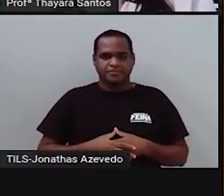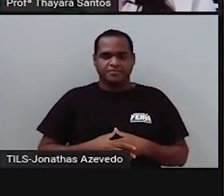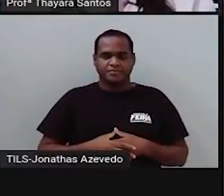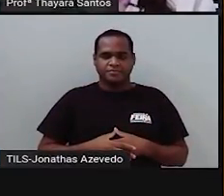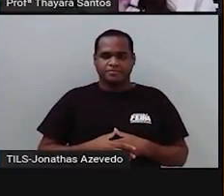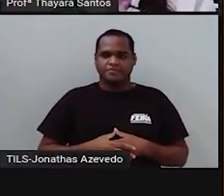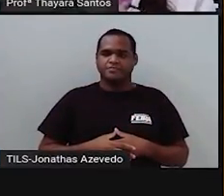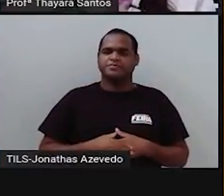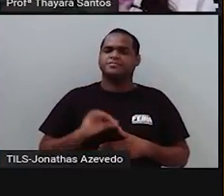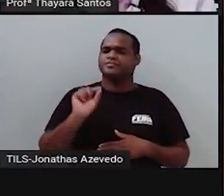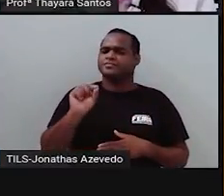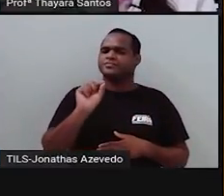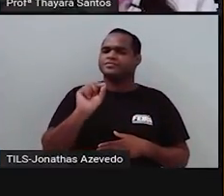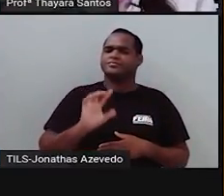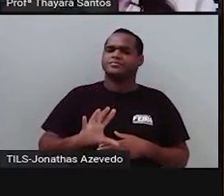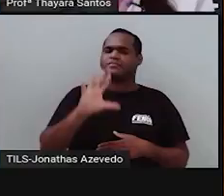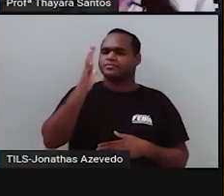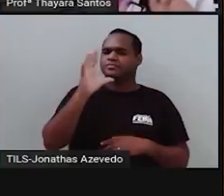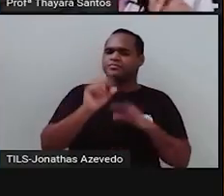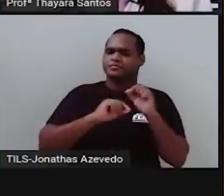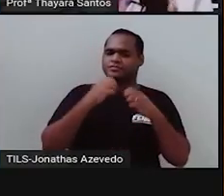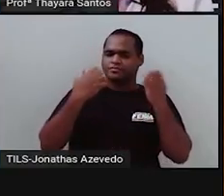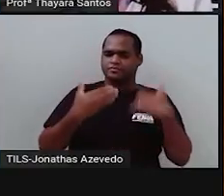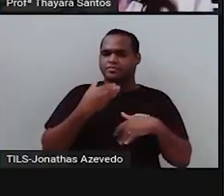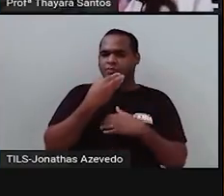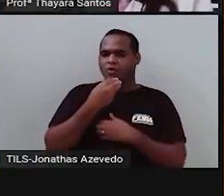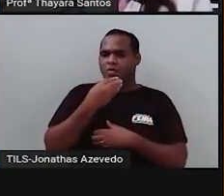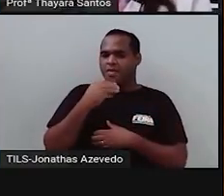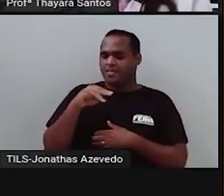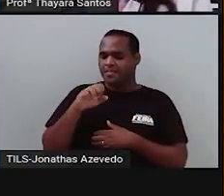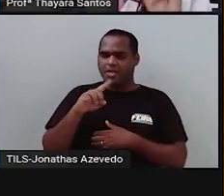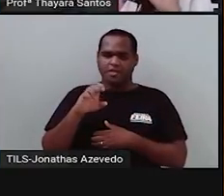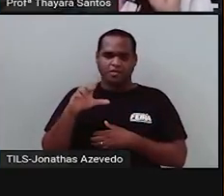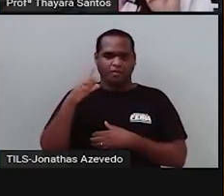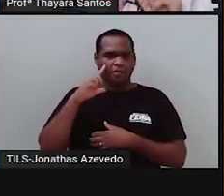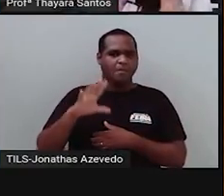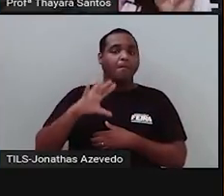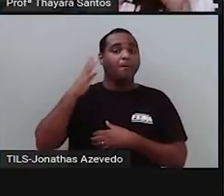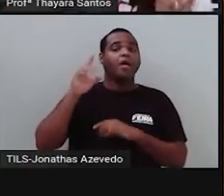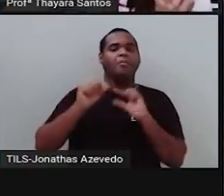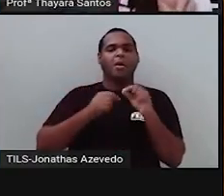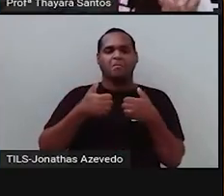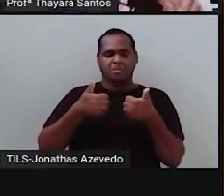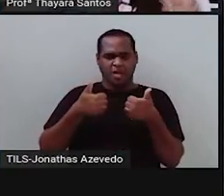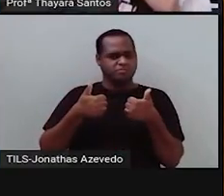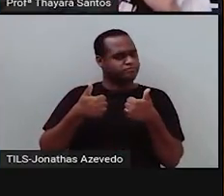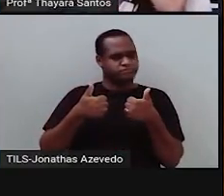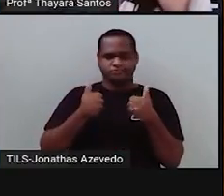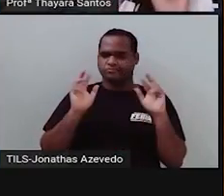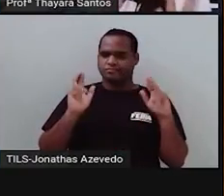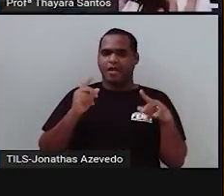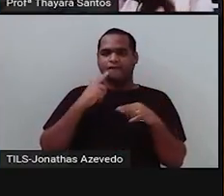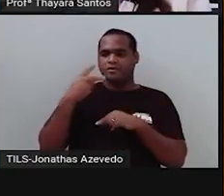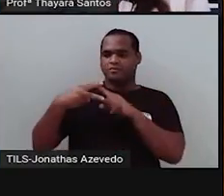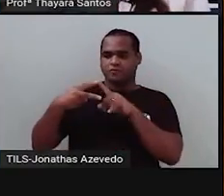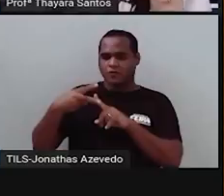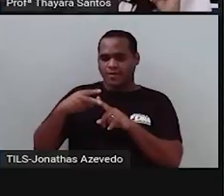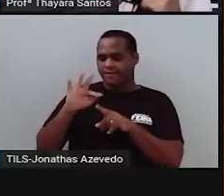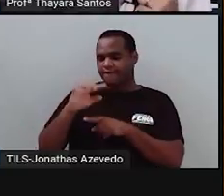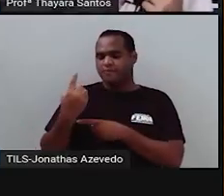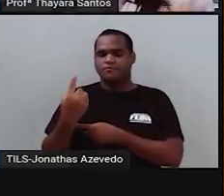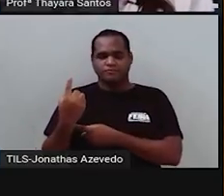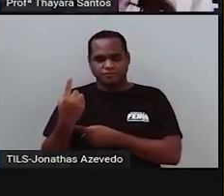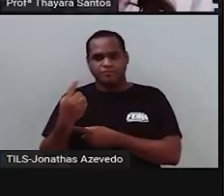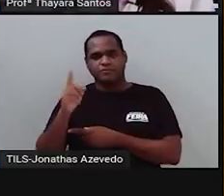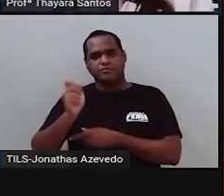E o que foi que aconteceu? Mendel ainda não estava satisfeito. Então, ele pegou duas plantas daquela geração de F1 e